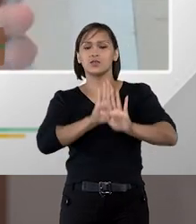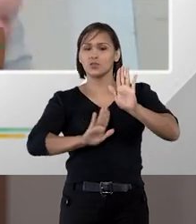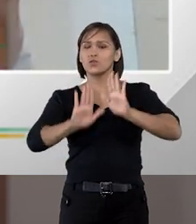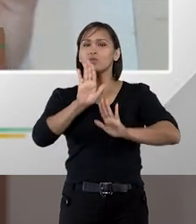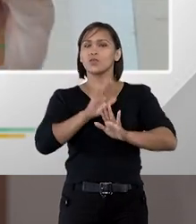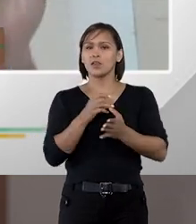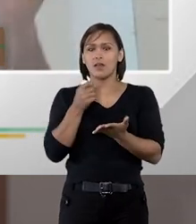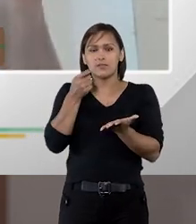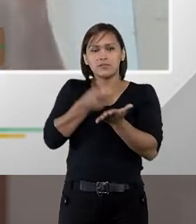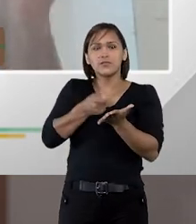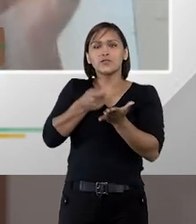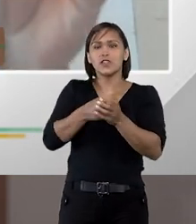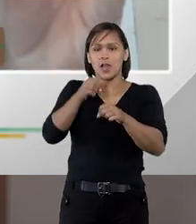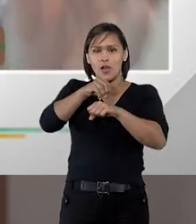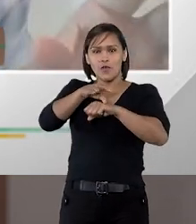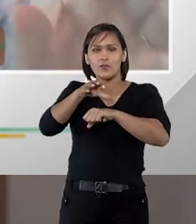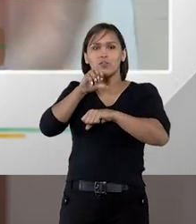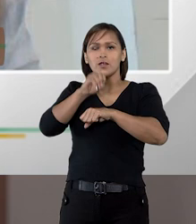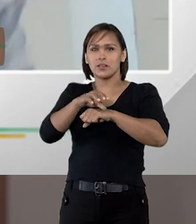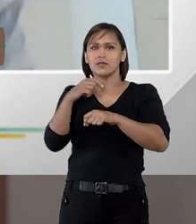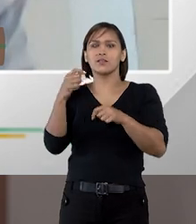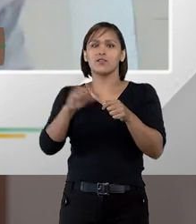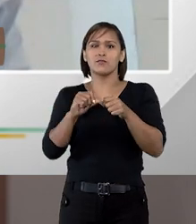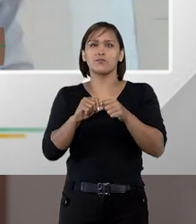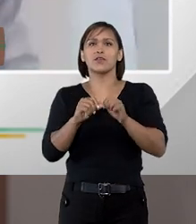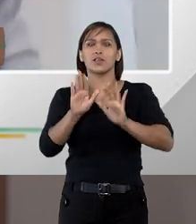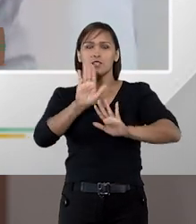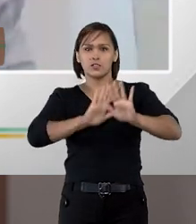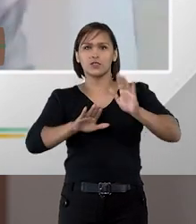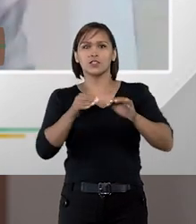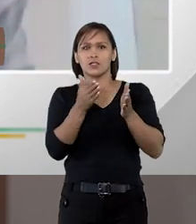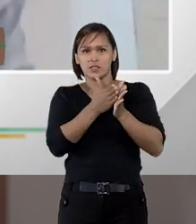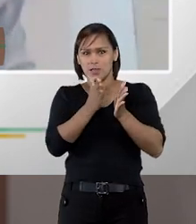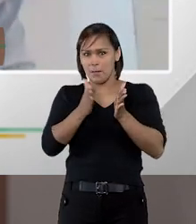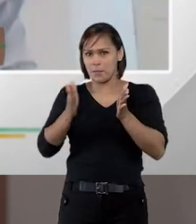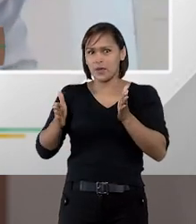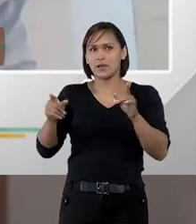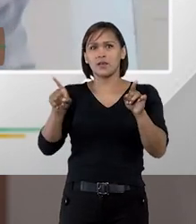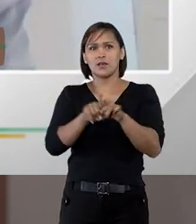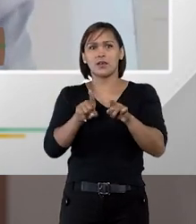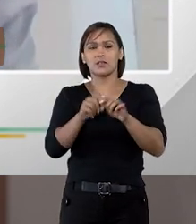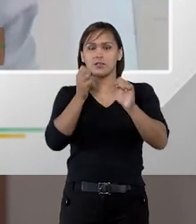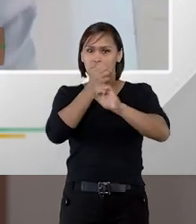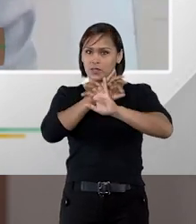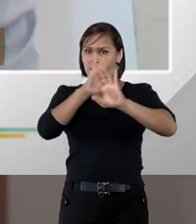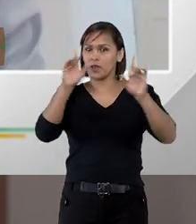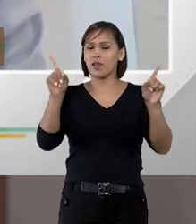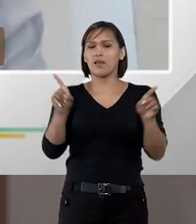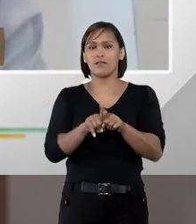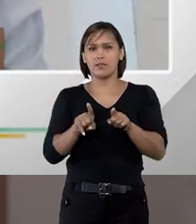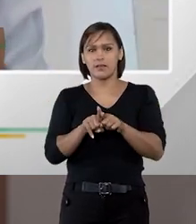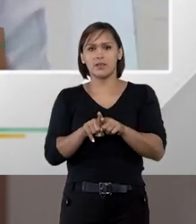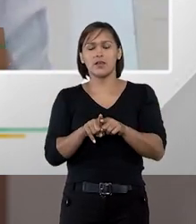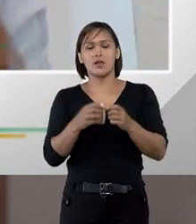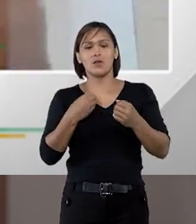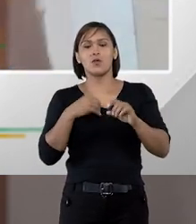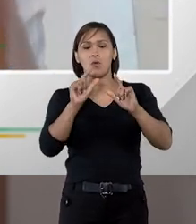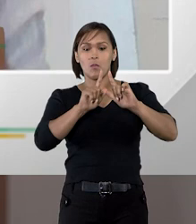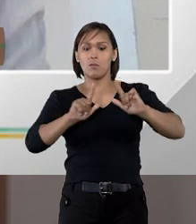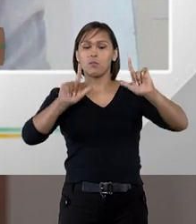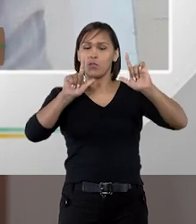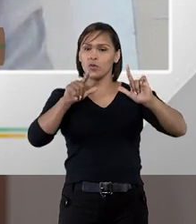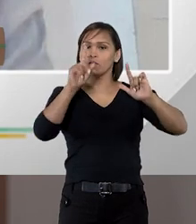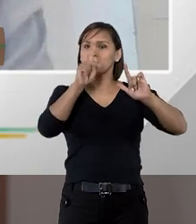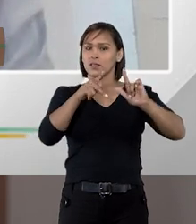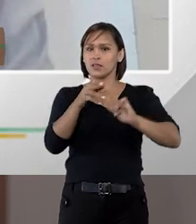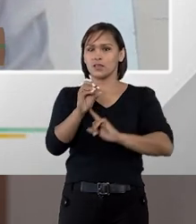esse cuidado de exigir que essas divulgações sejam feitas de forma separada de forma clara enfim o portal